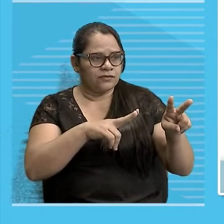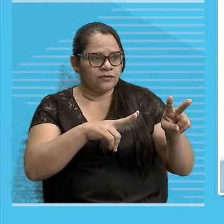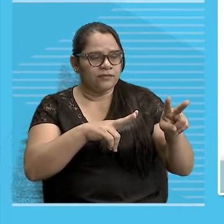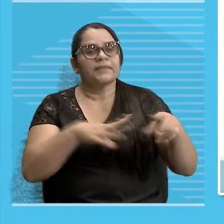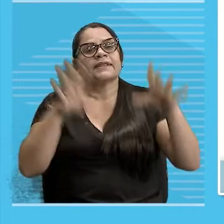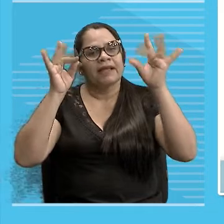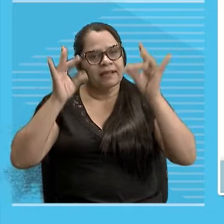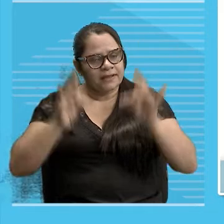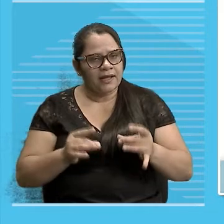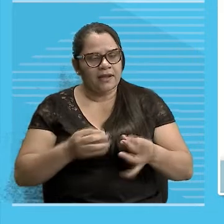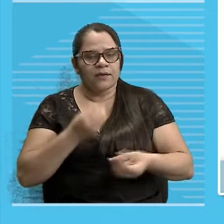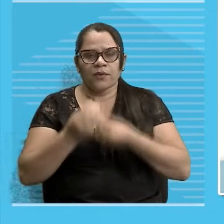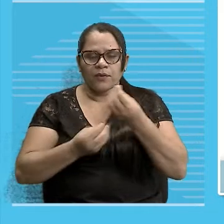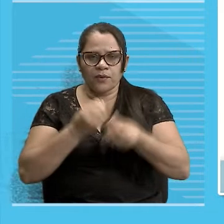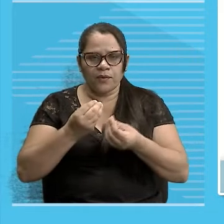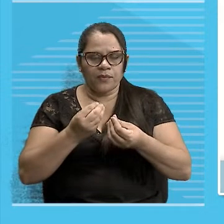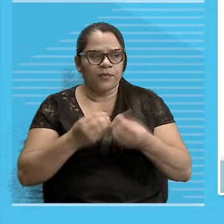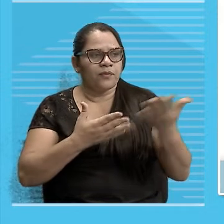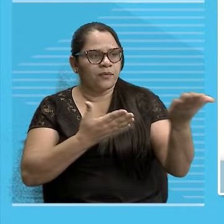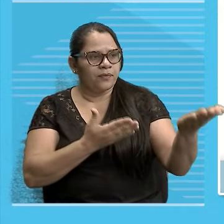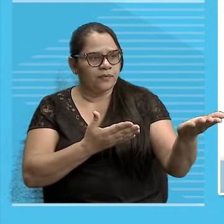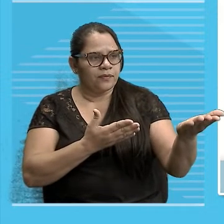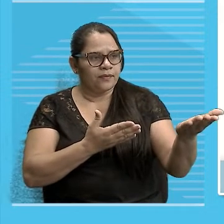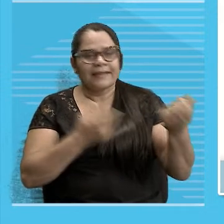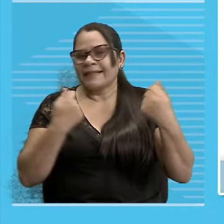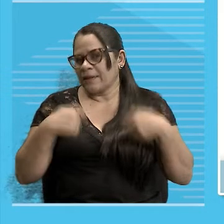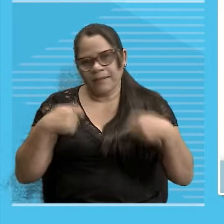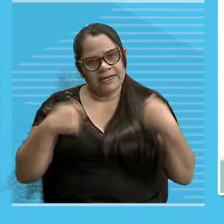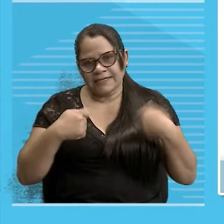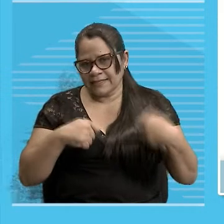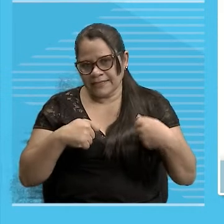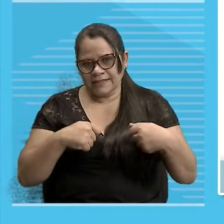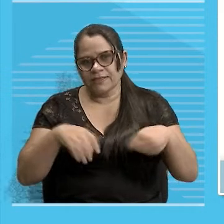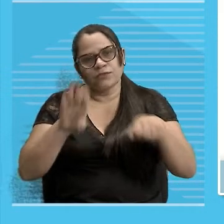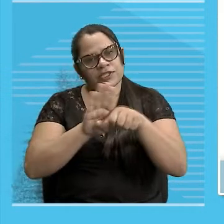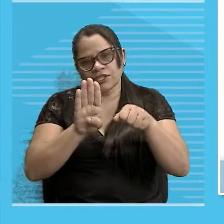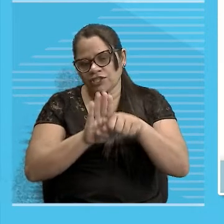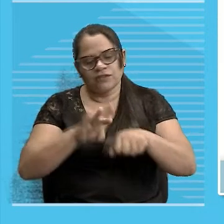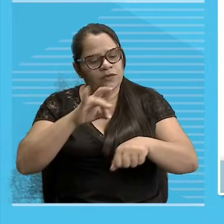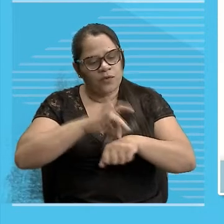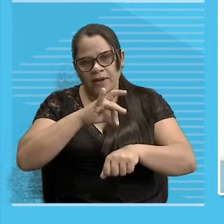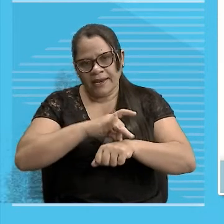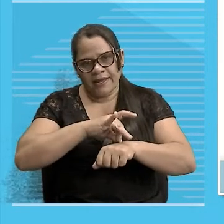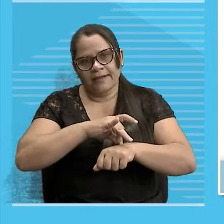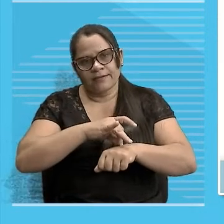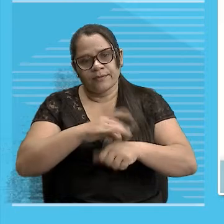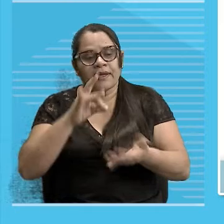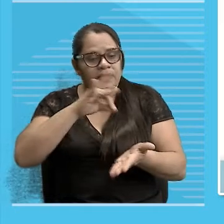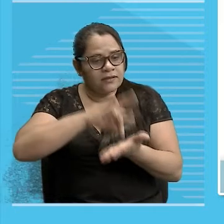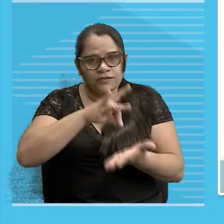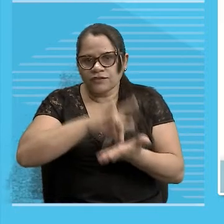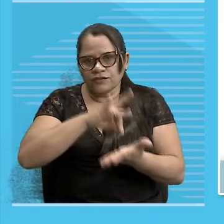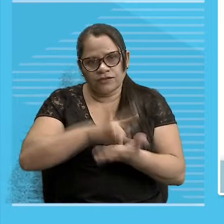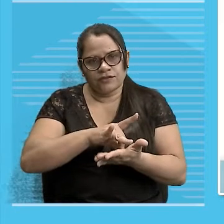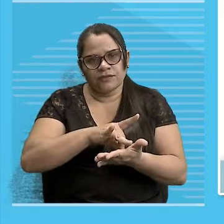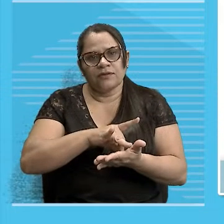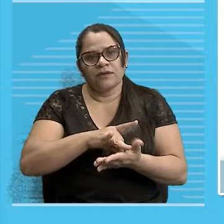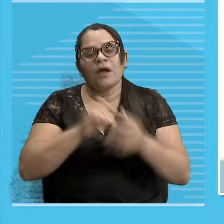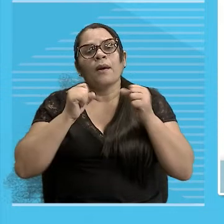Detalhe Por isso que eu tô dizendo Não precisa pra ser concreto Existir Pode ser um ser fictício